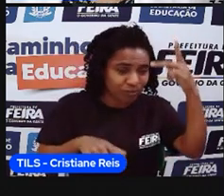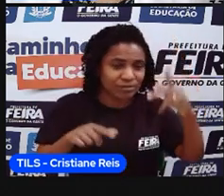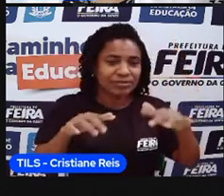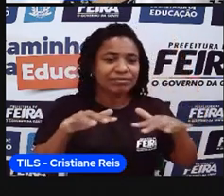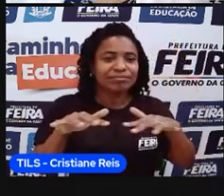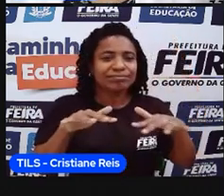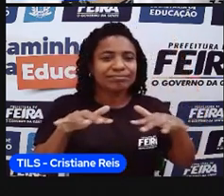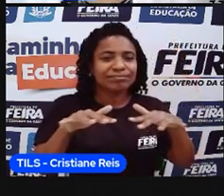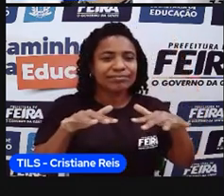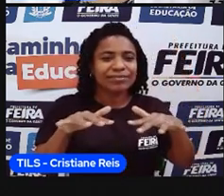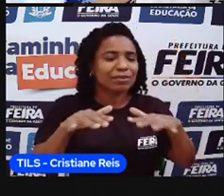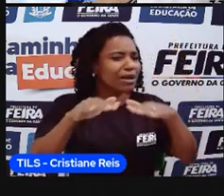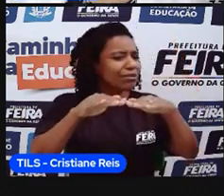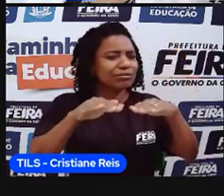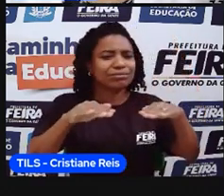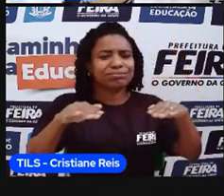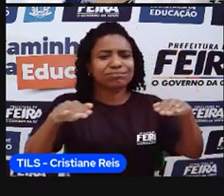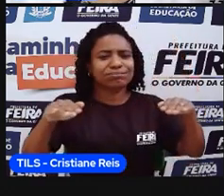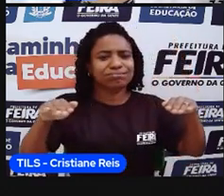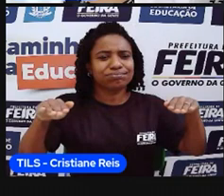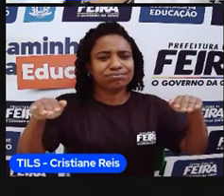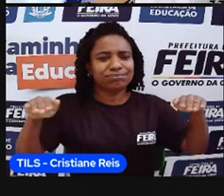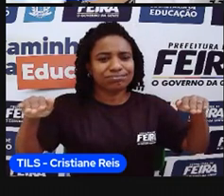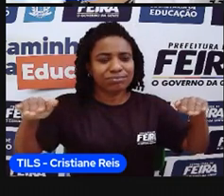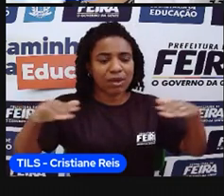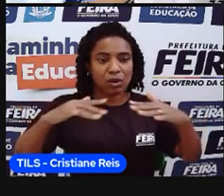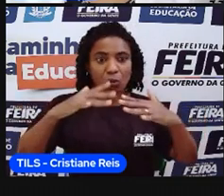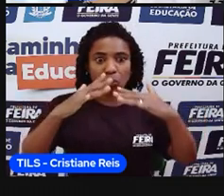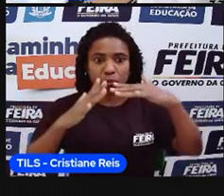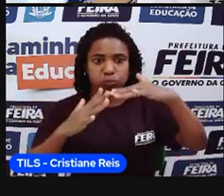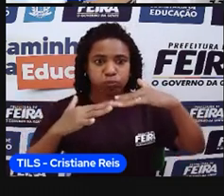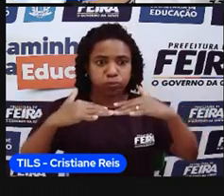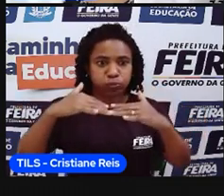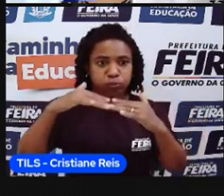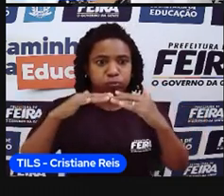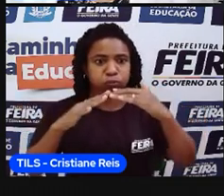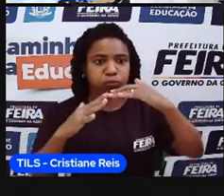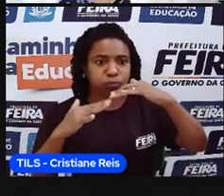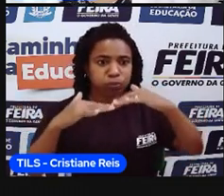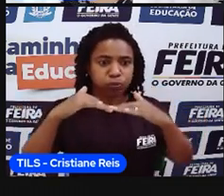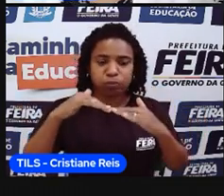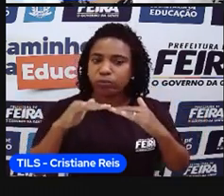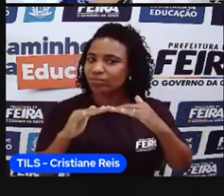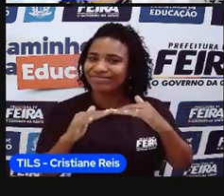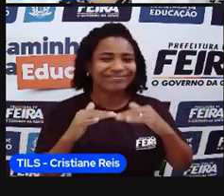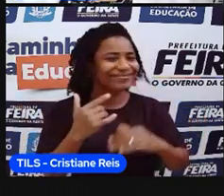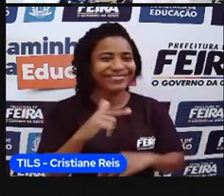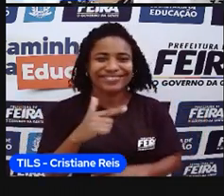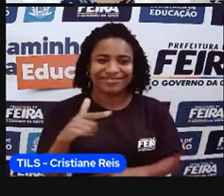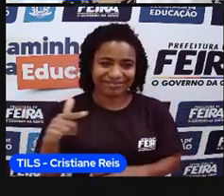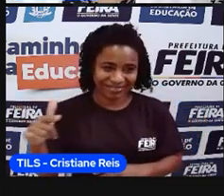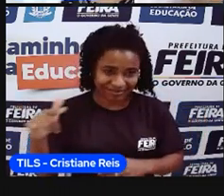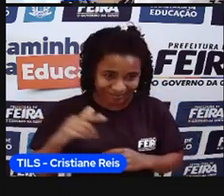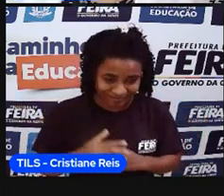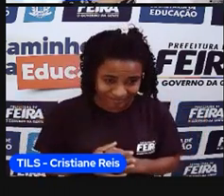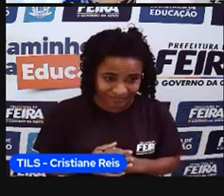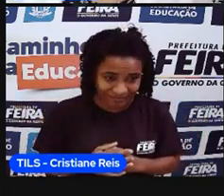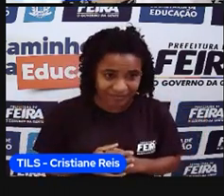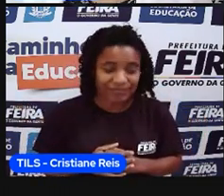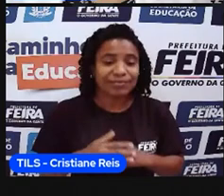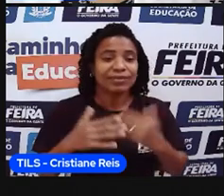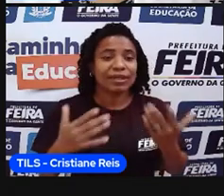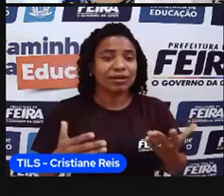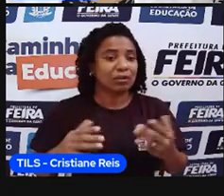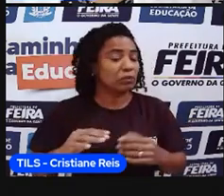estamos numa área de estabilidade tectônica. Então, nós não temos muitas alterações. E, consequentemente, aqueles fenômenos